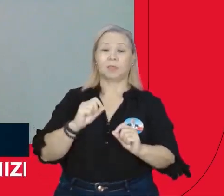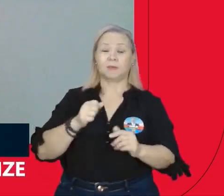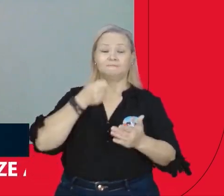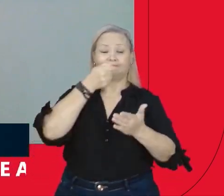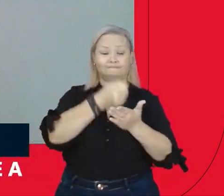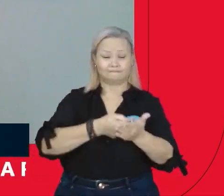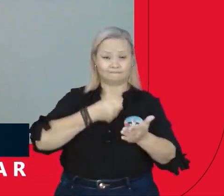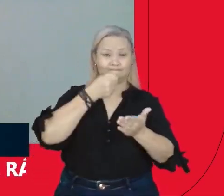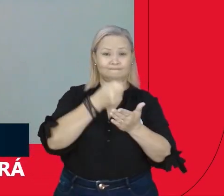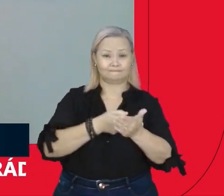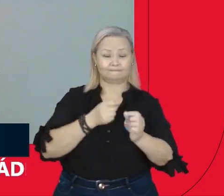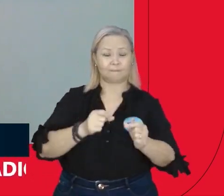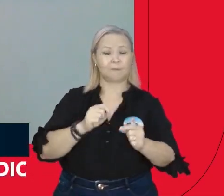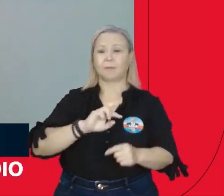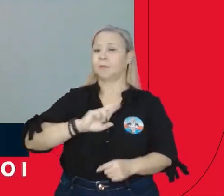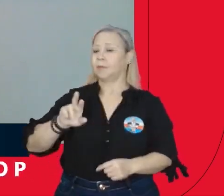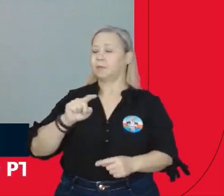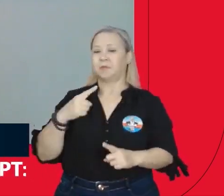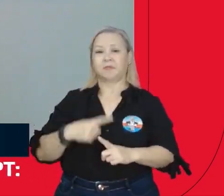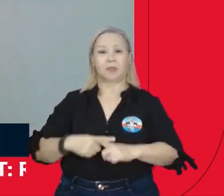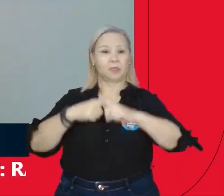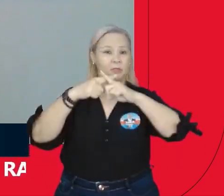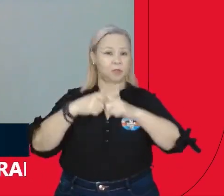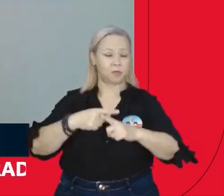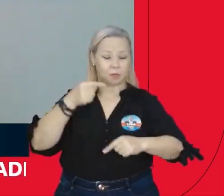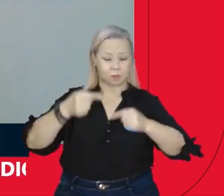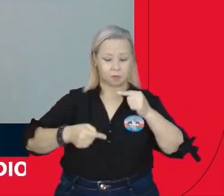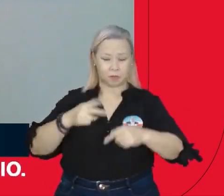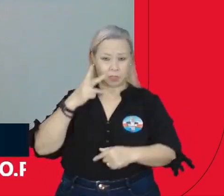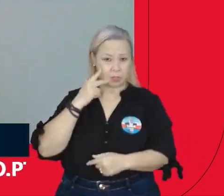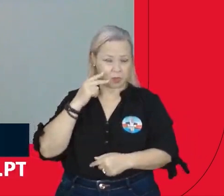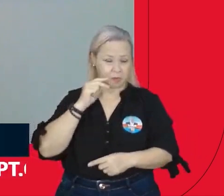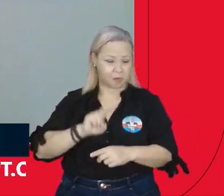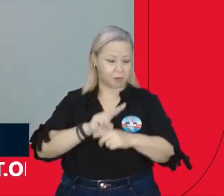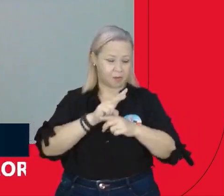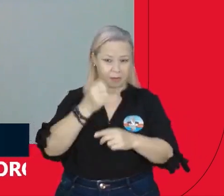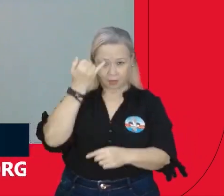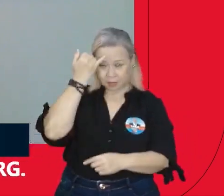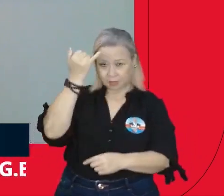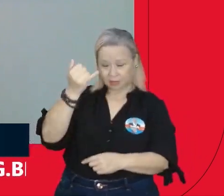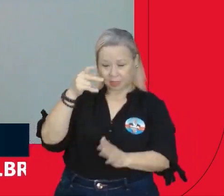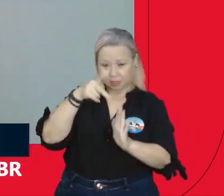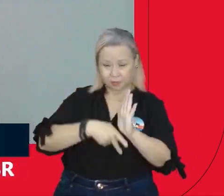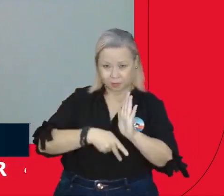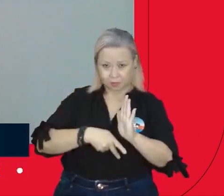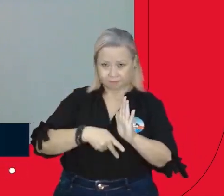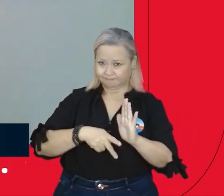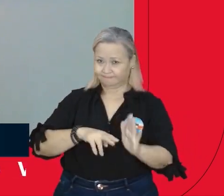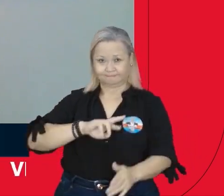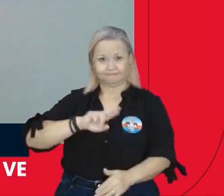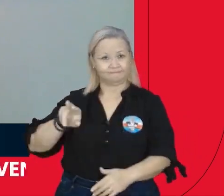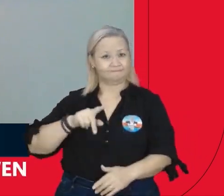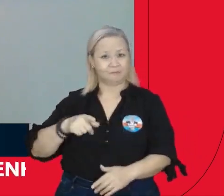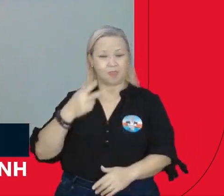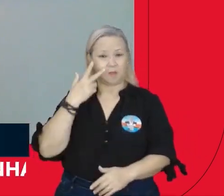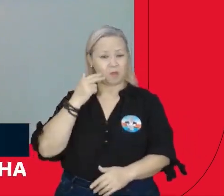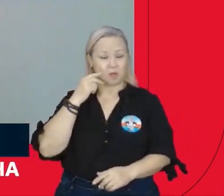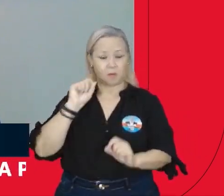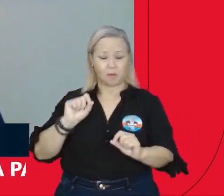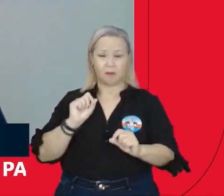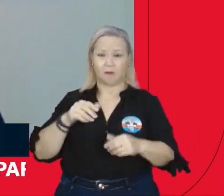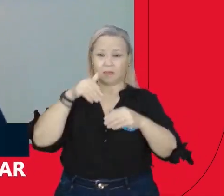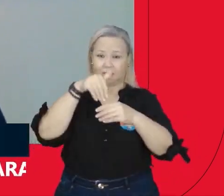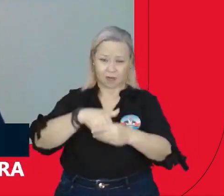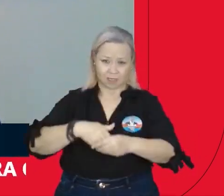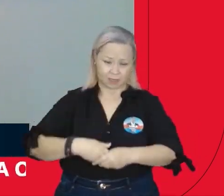fazendo uma disputa política normal de defesa de ideias, defesa de projetos, de defesa da